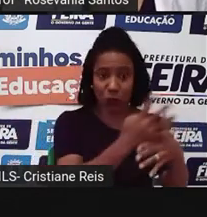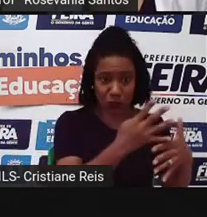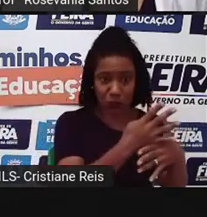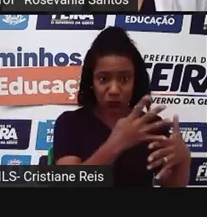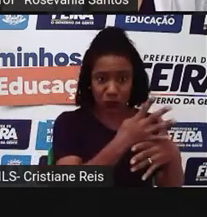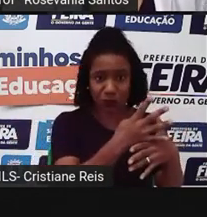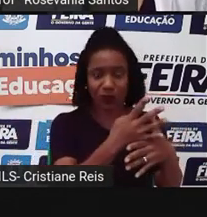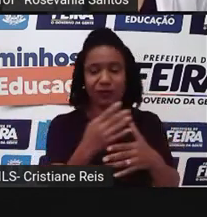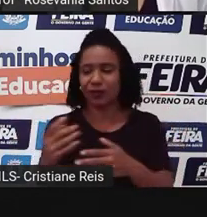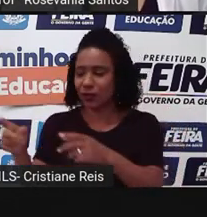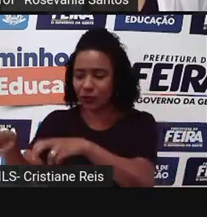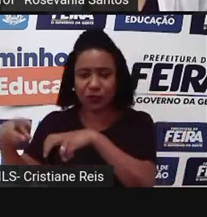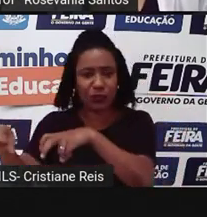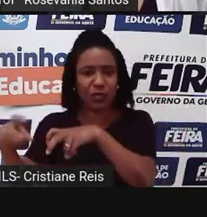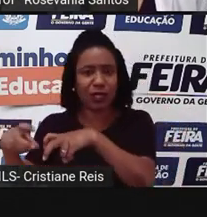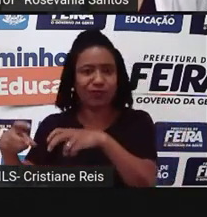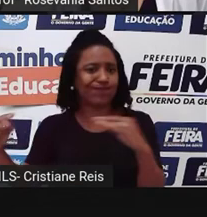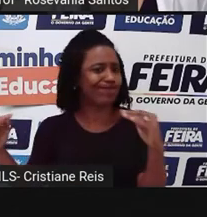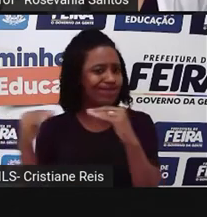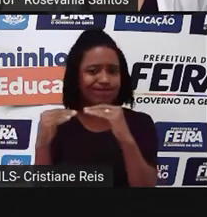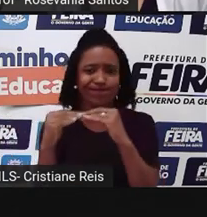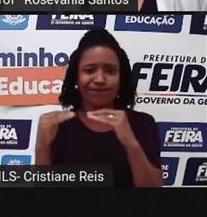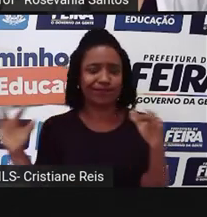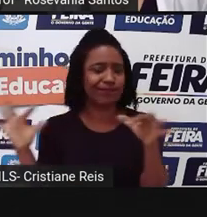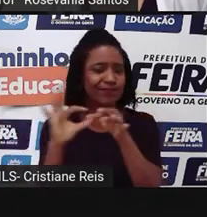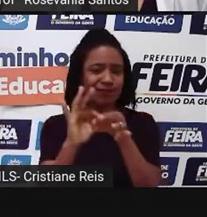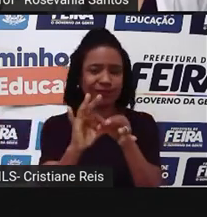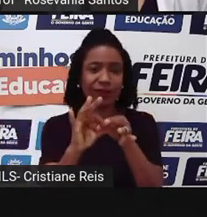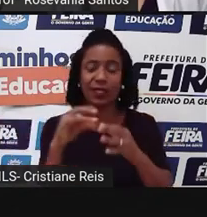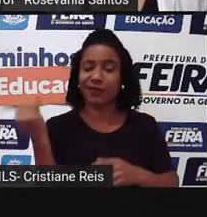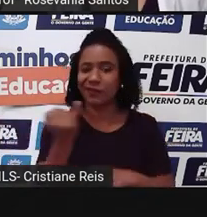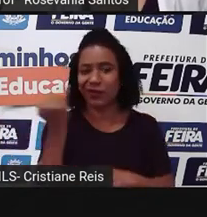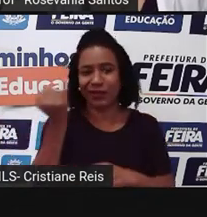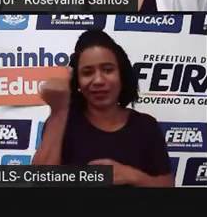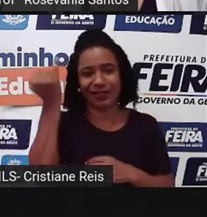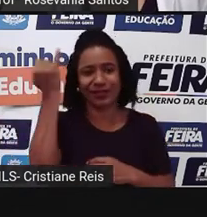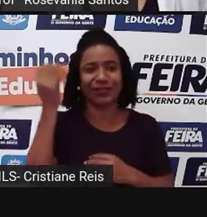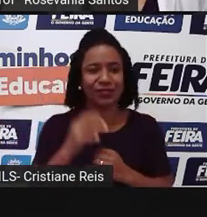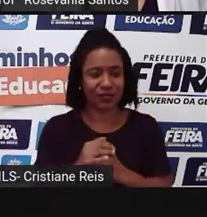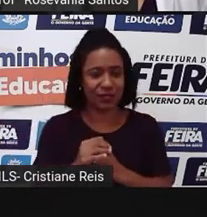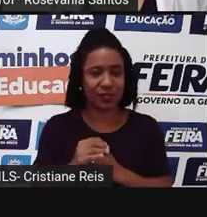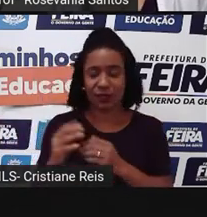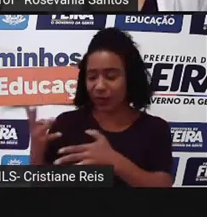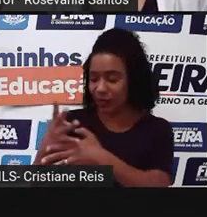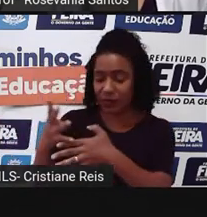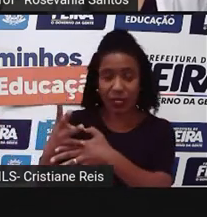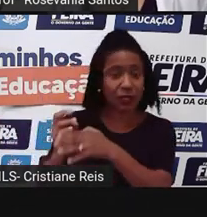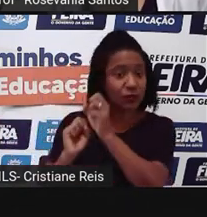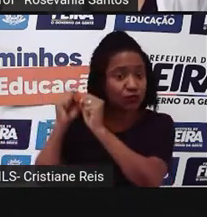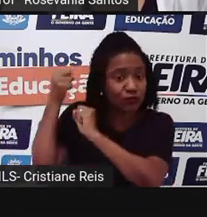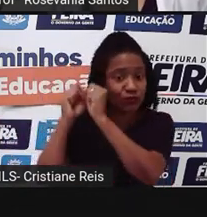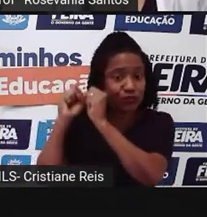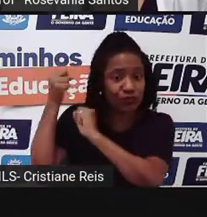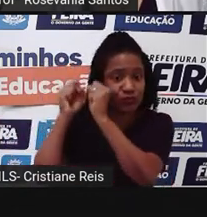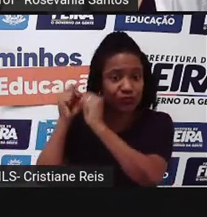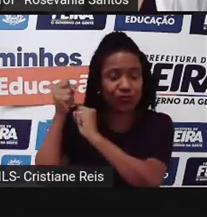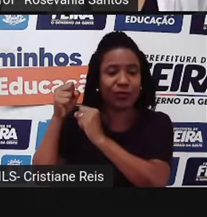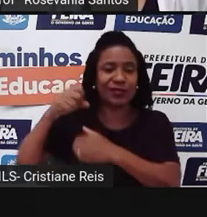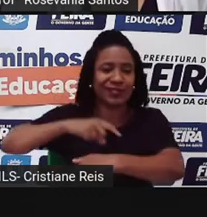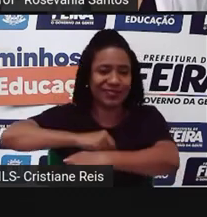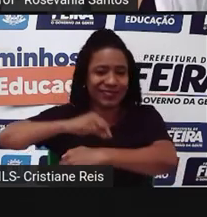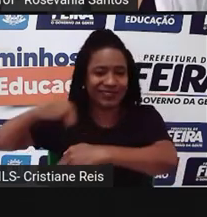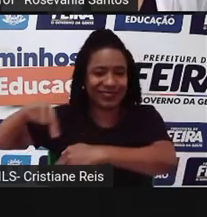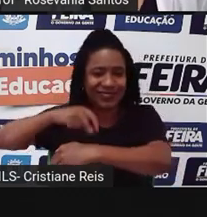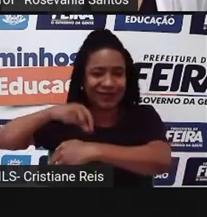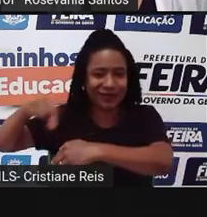cidade sem o campo. Até porque, né? A cidade oferece todas essas máquinas, todos esses insumos, as sementes e tudo. E o